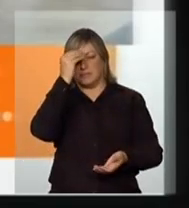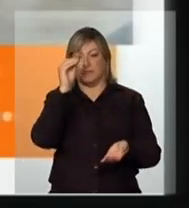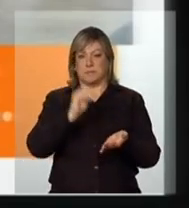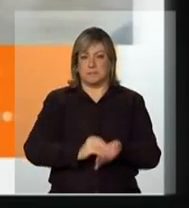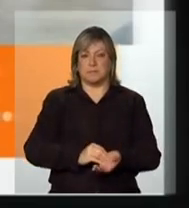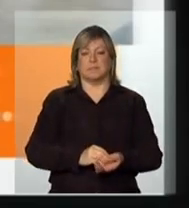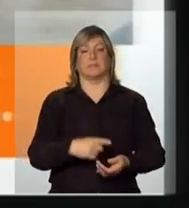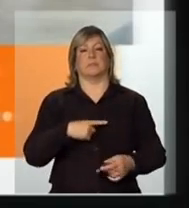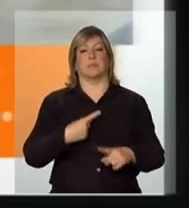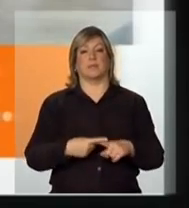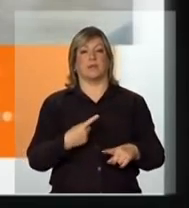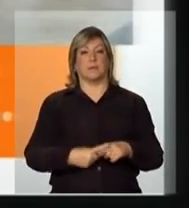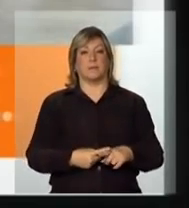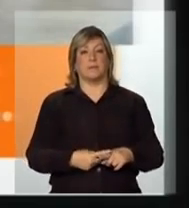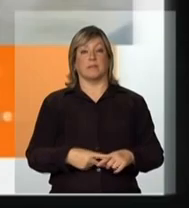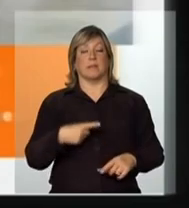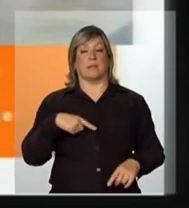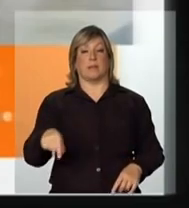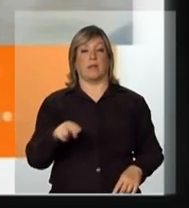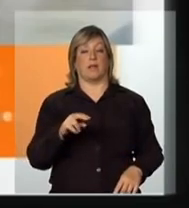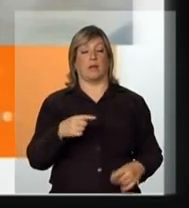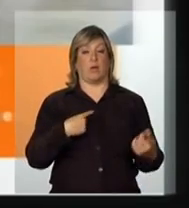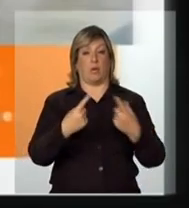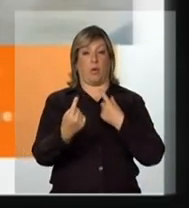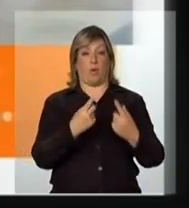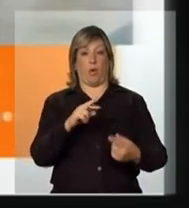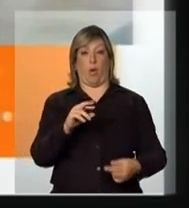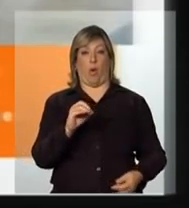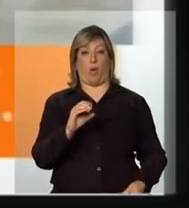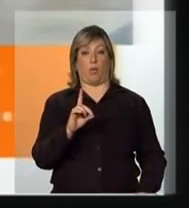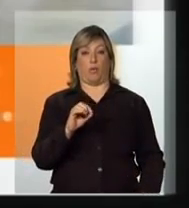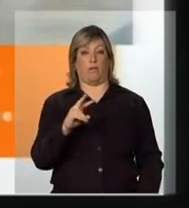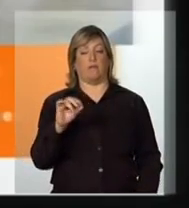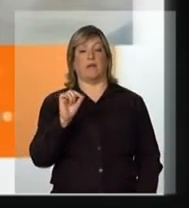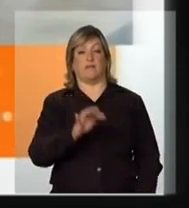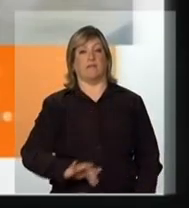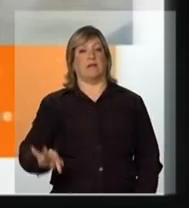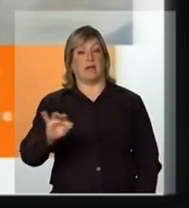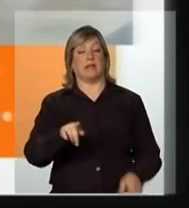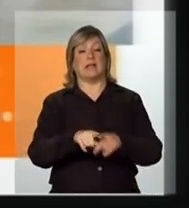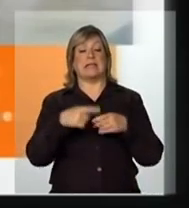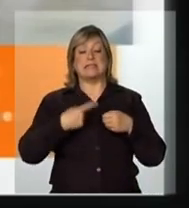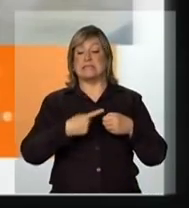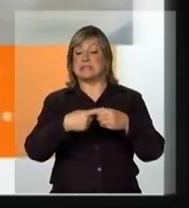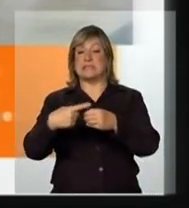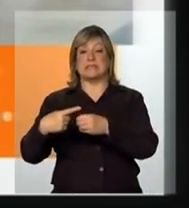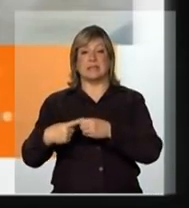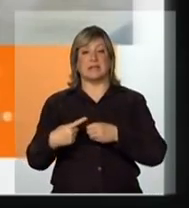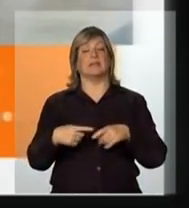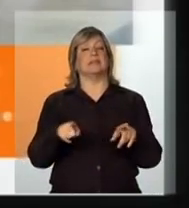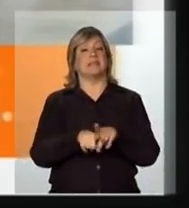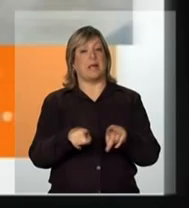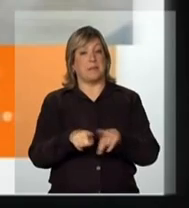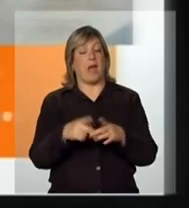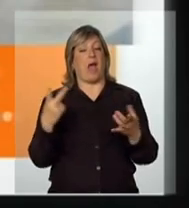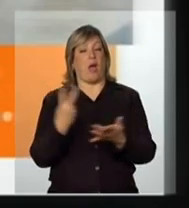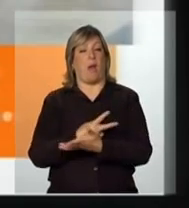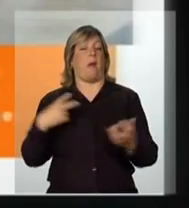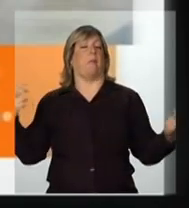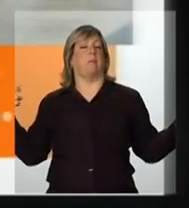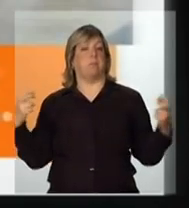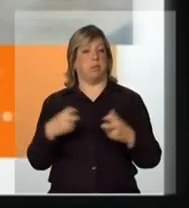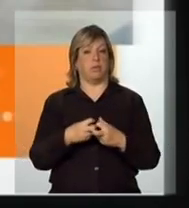federais nós temos esses pontos críticos, nas cidades também os acidentes não ocorrem de maneira aleatória. O estudo